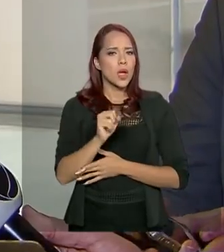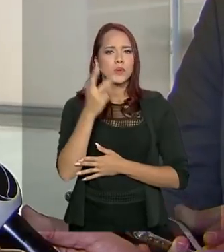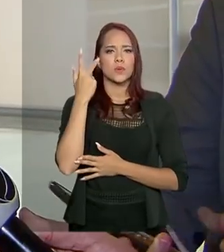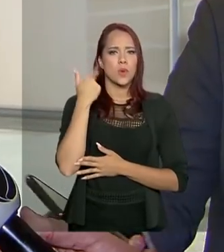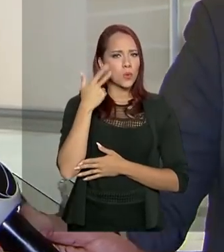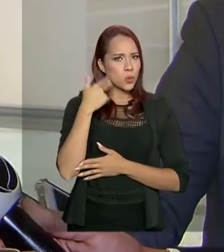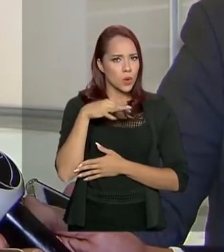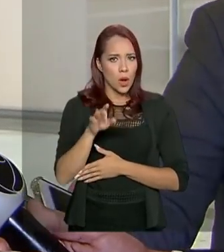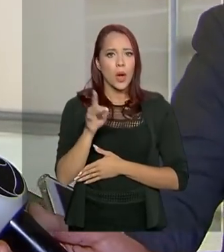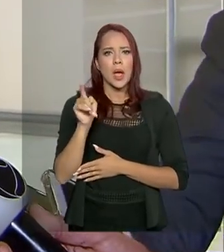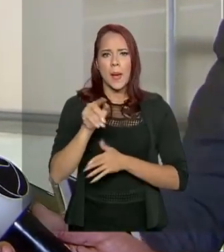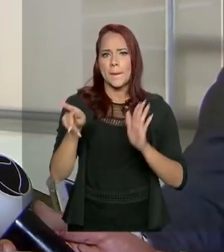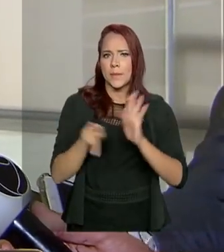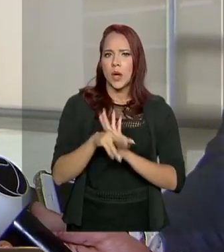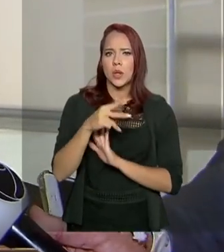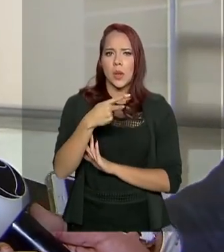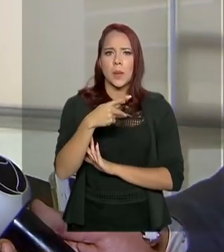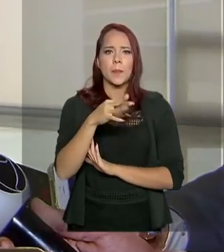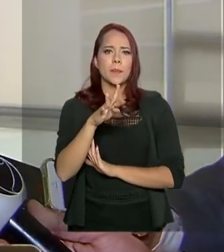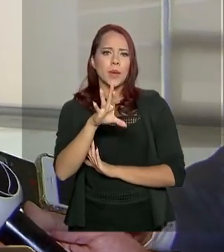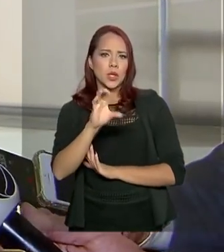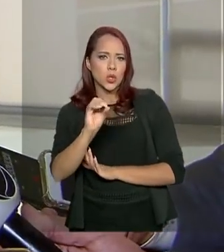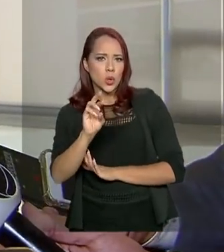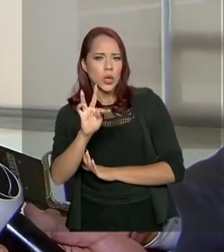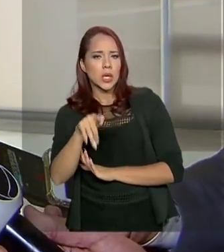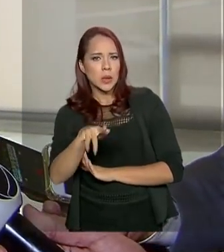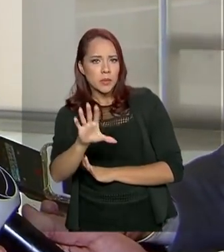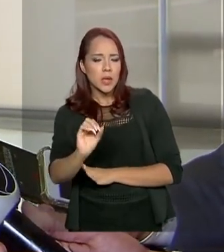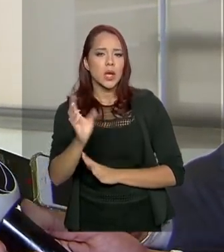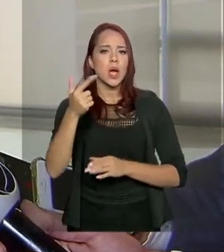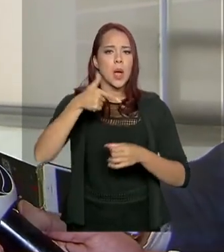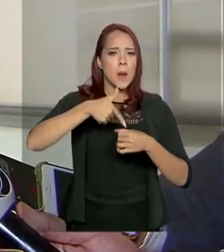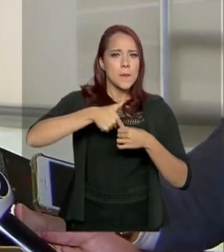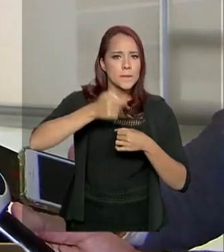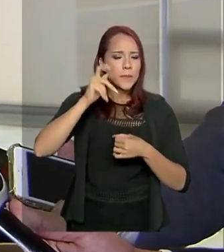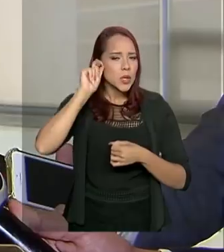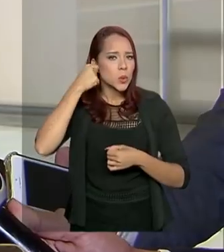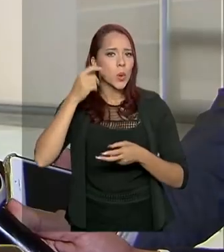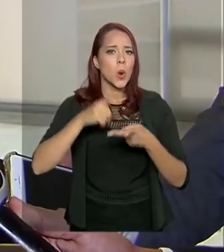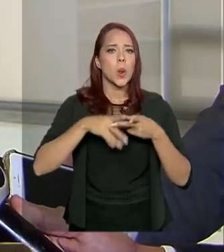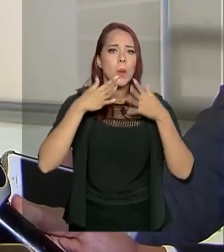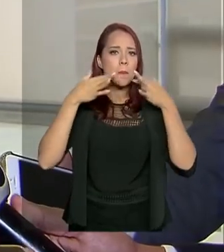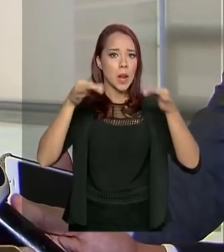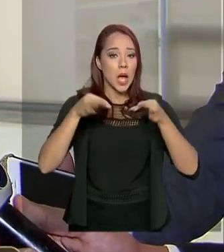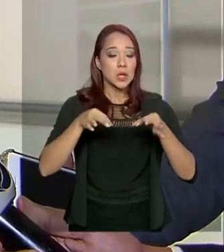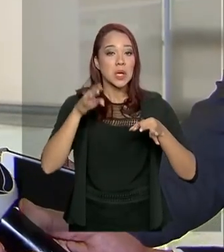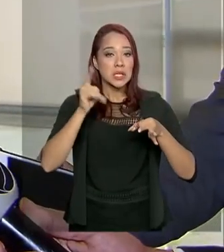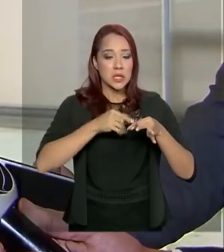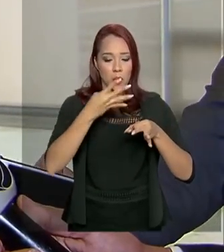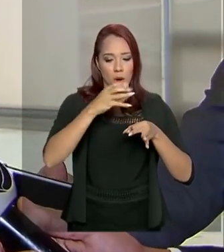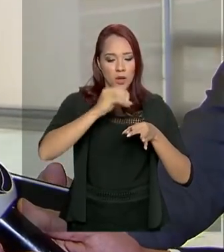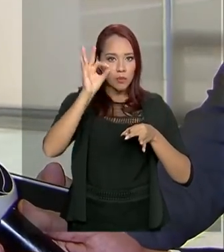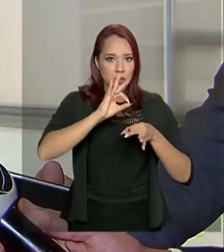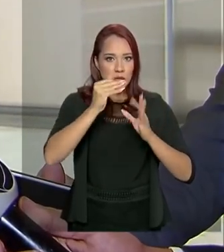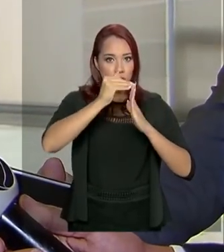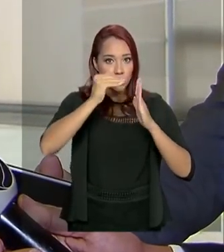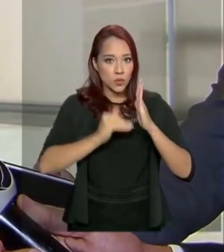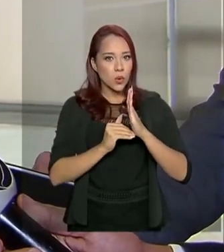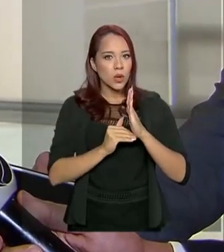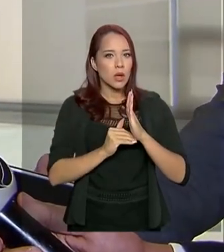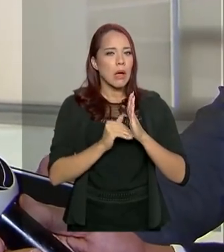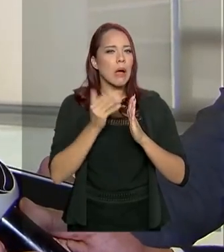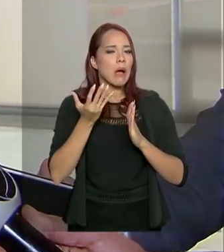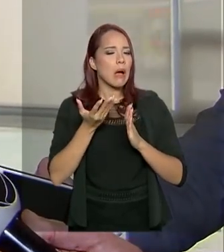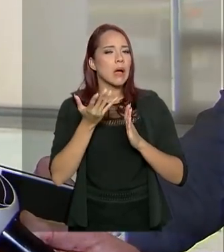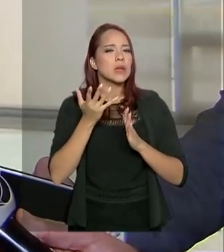insumo para petroquímica, para petróleo, para plástico. Então, se nós conseguirmos realmente derrubar isso em 40%, estima